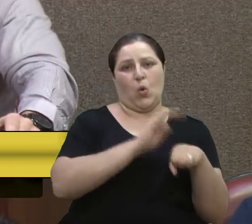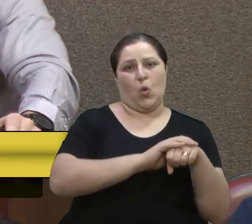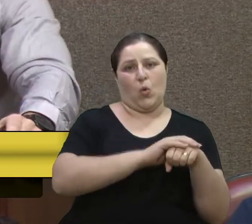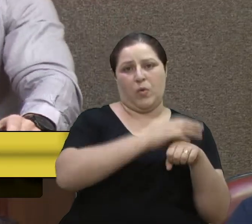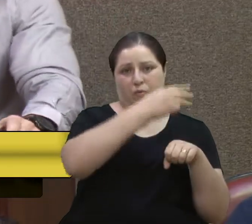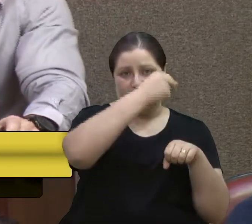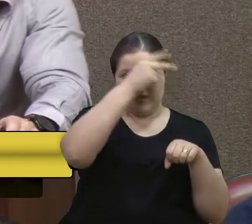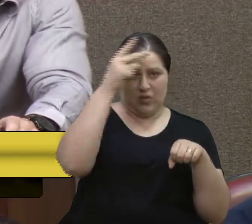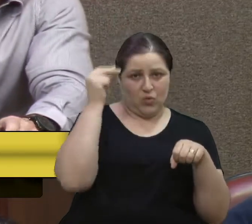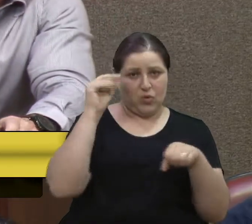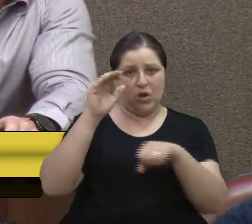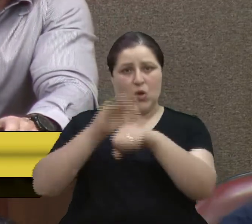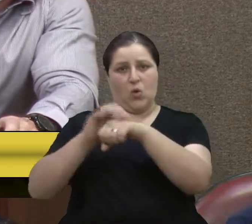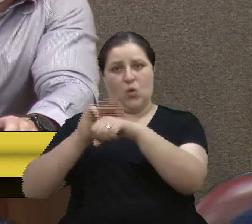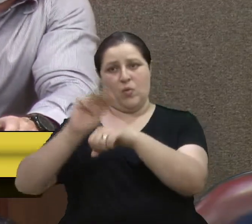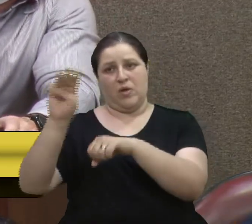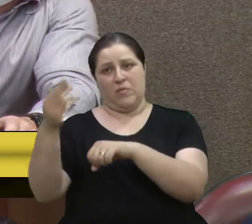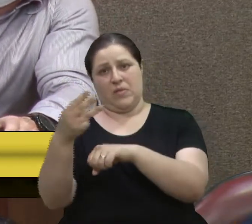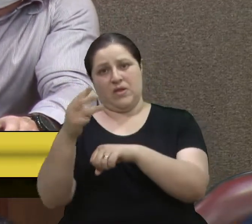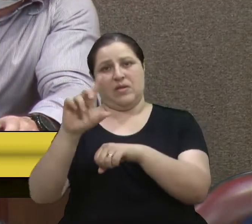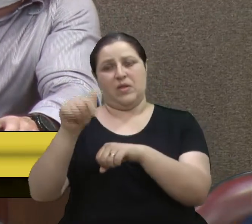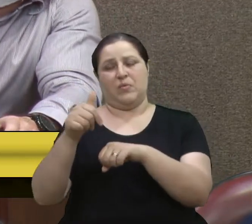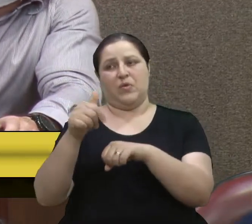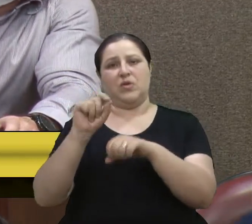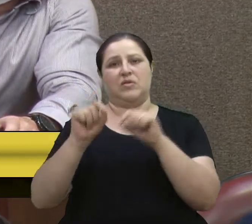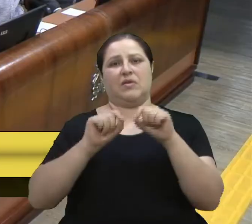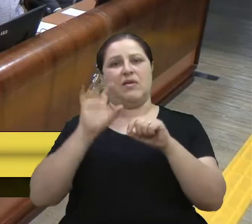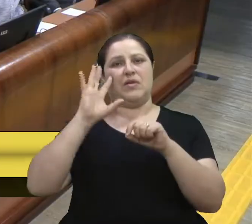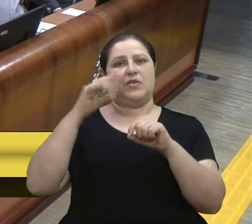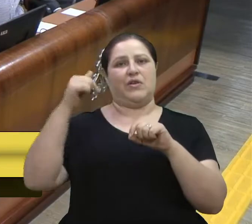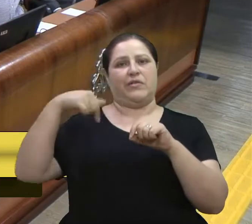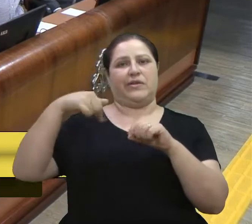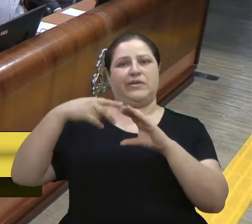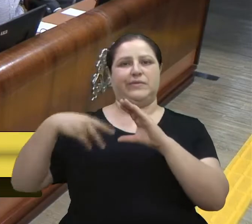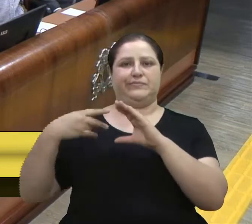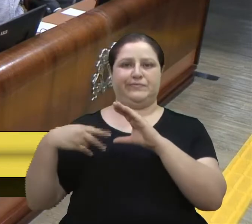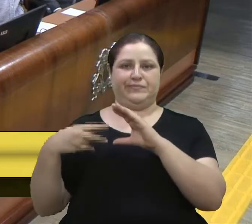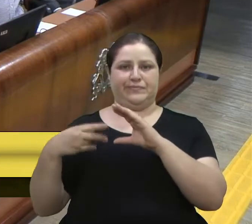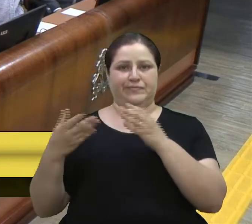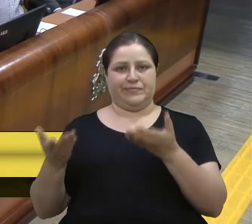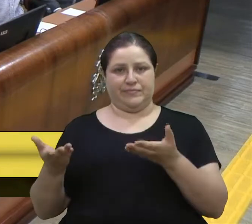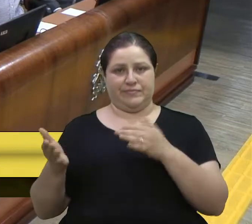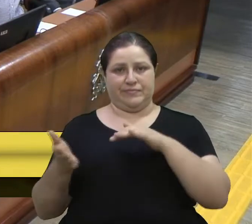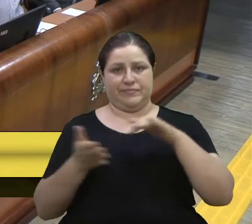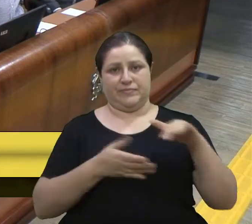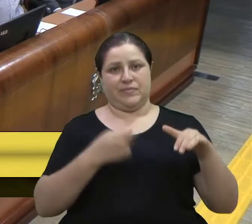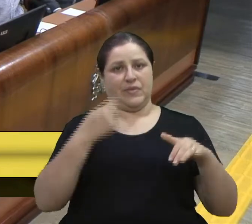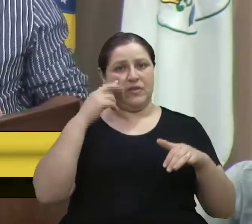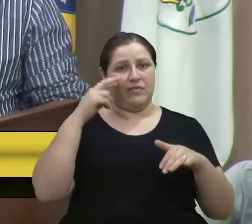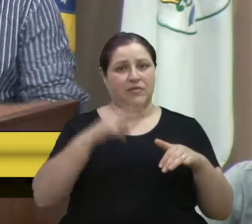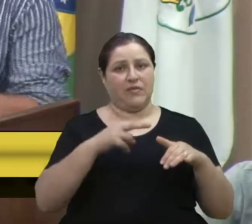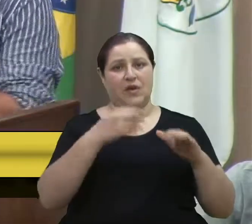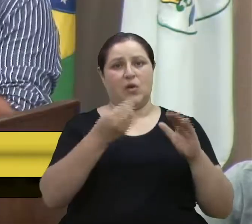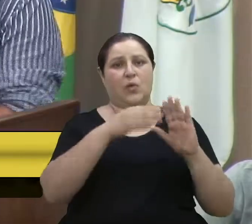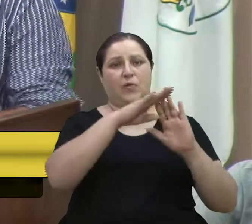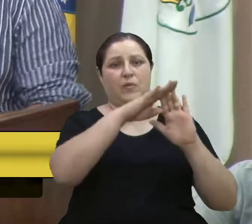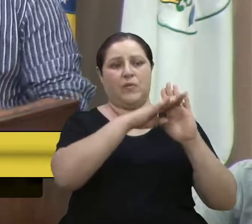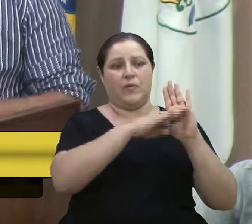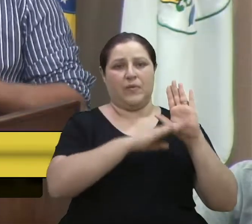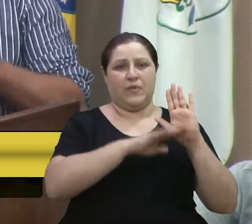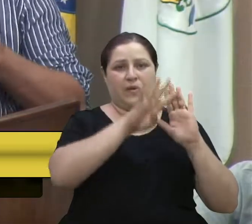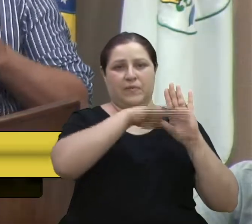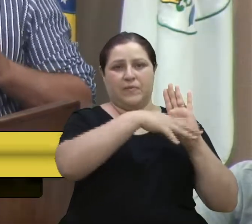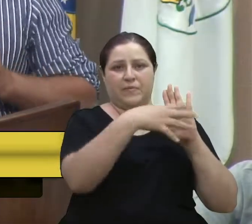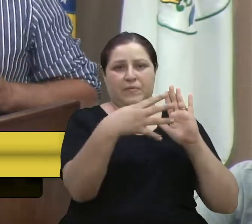para esta casa. Obrigado. Nós precisamos rever as planilhas. Como é que era a planilha em maio? Como é que está agora?